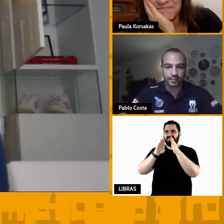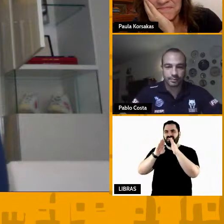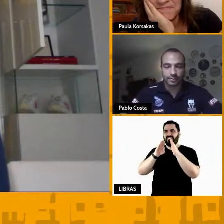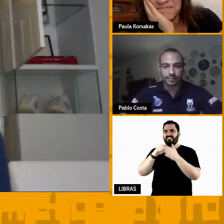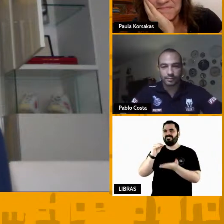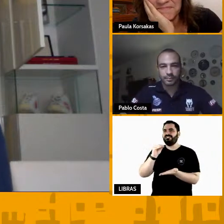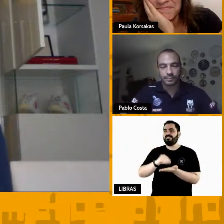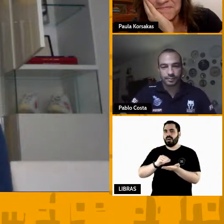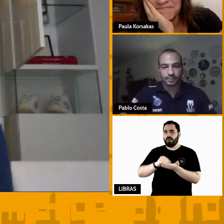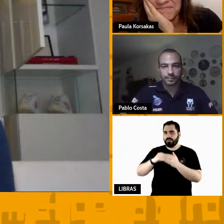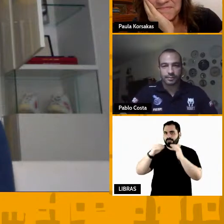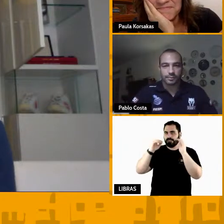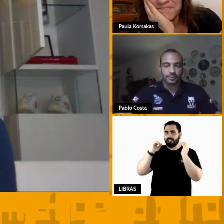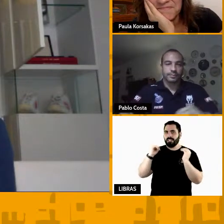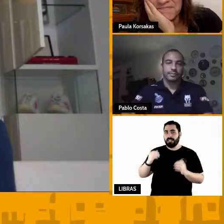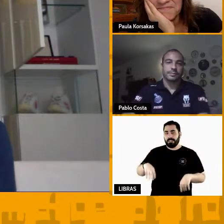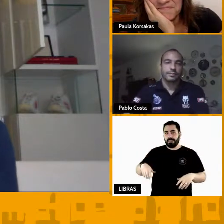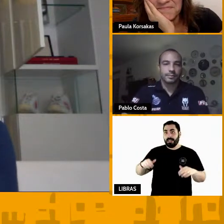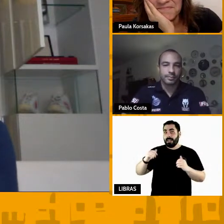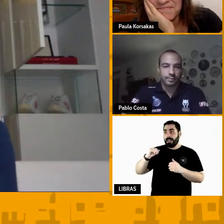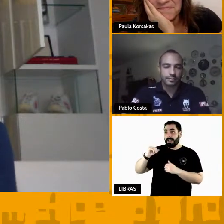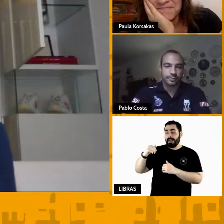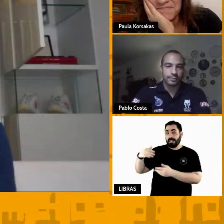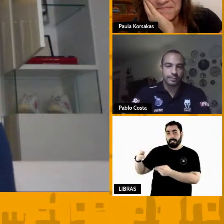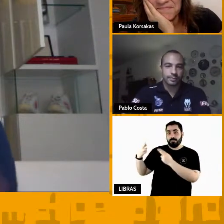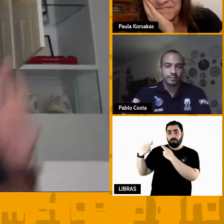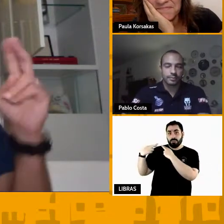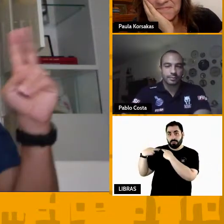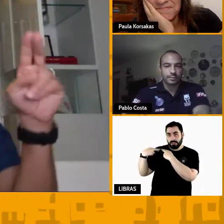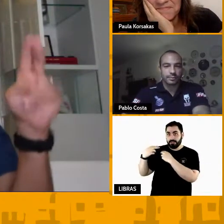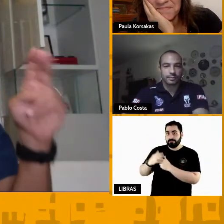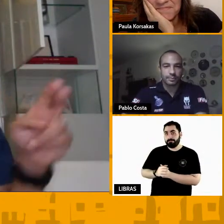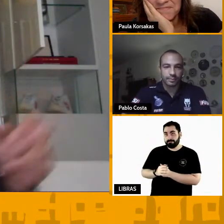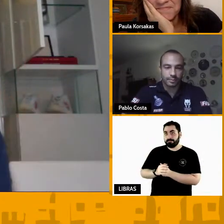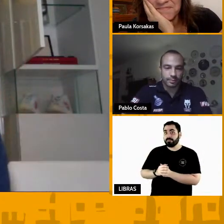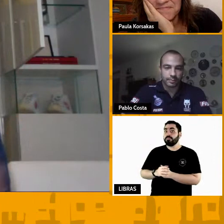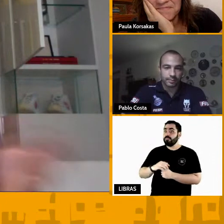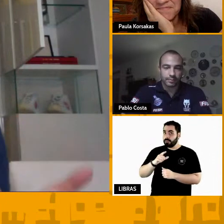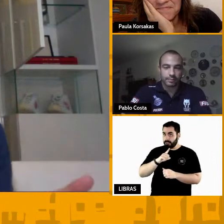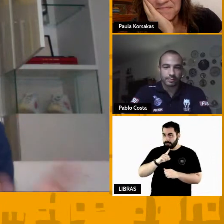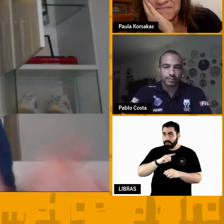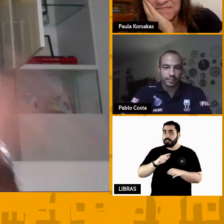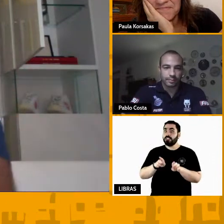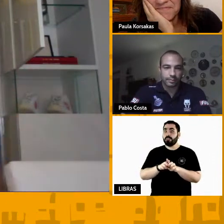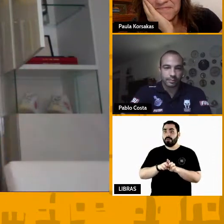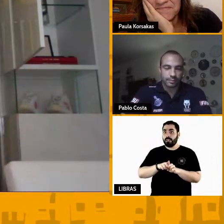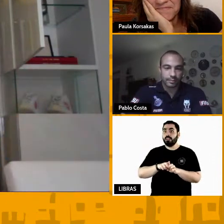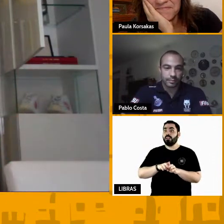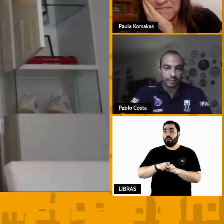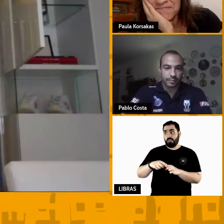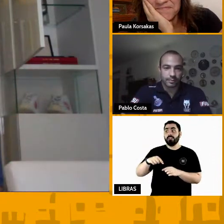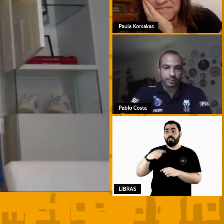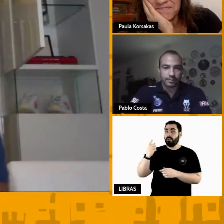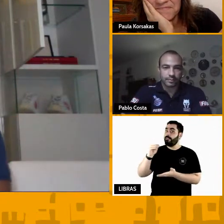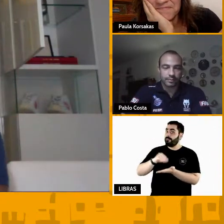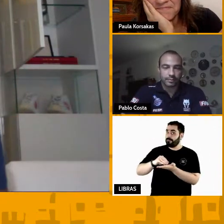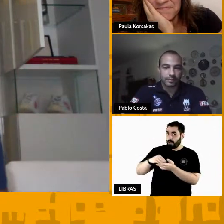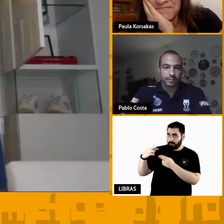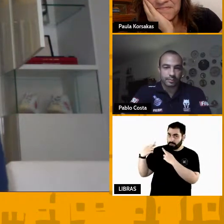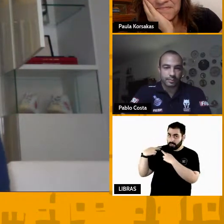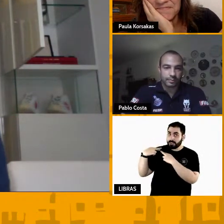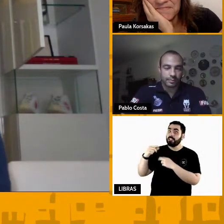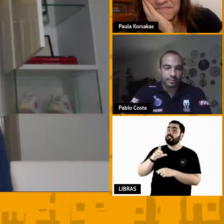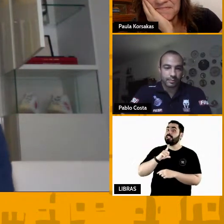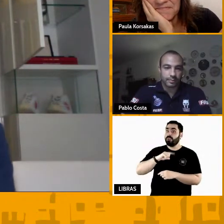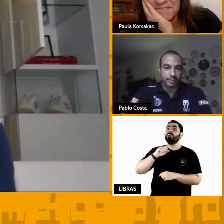que ele execute aquele arremesso e existe um arremesso de 3 pontos o irresponsável e o responsável o